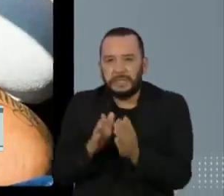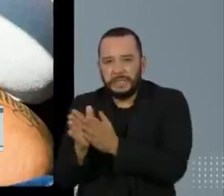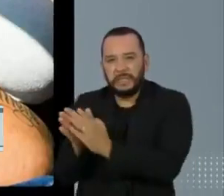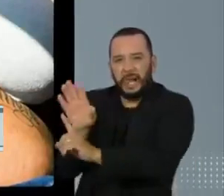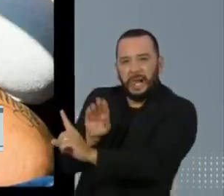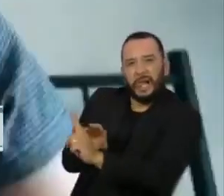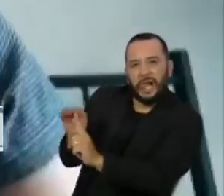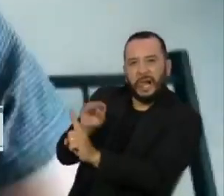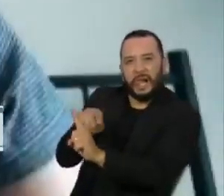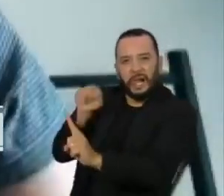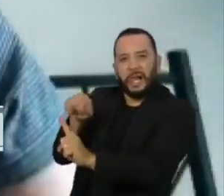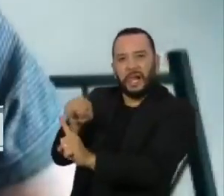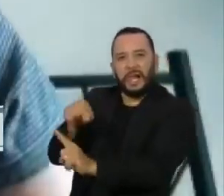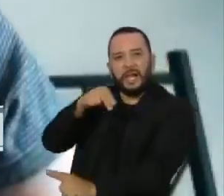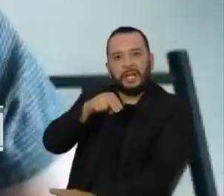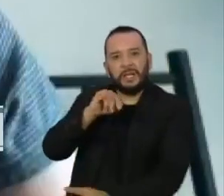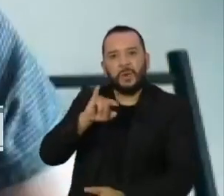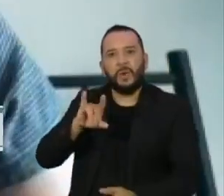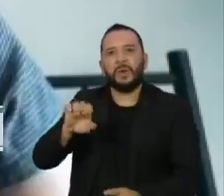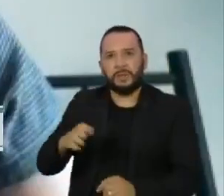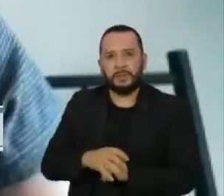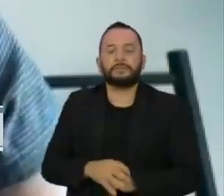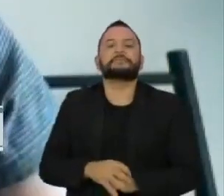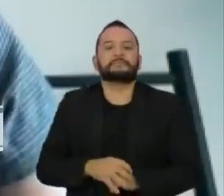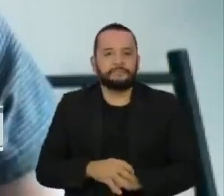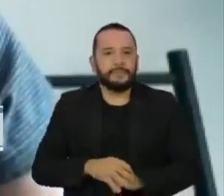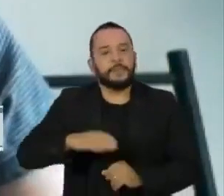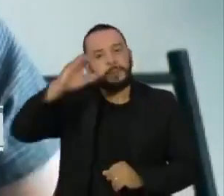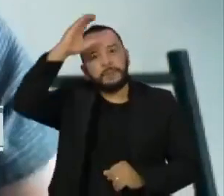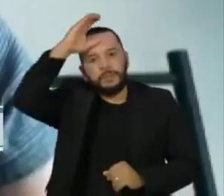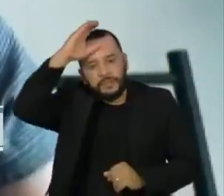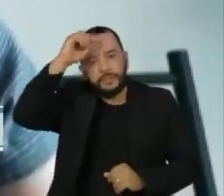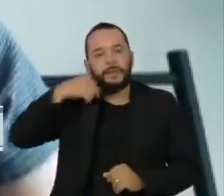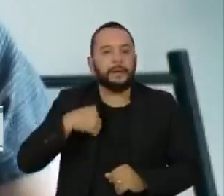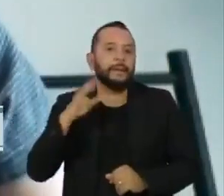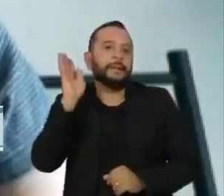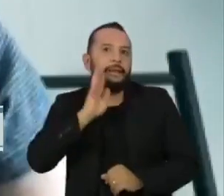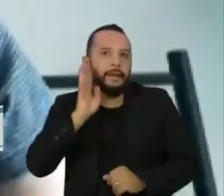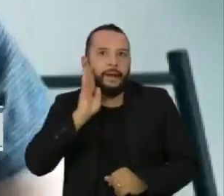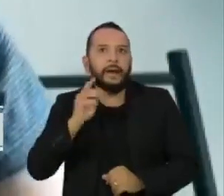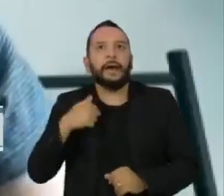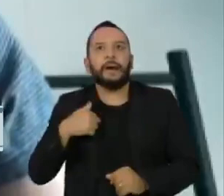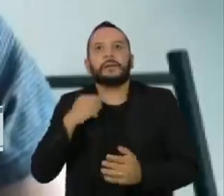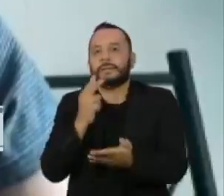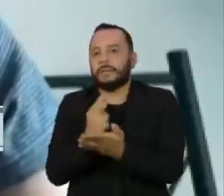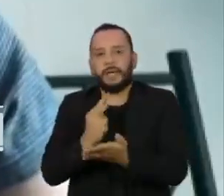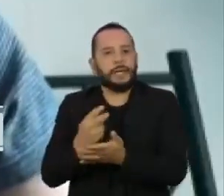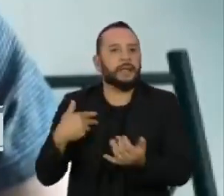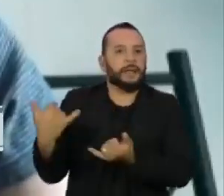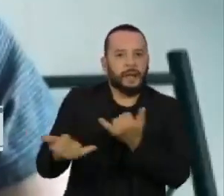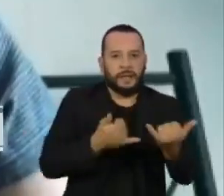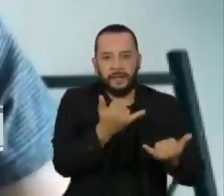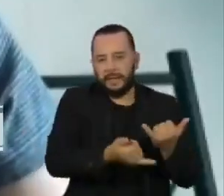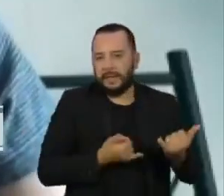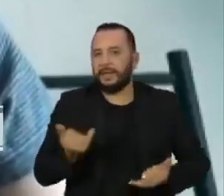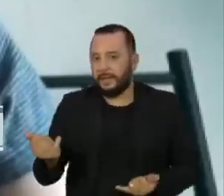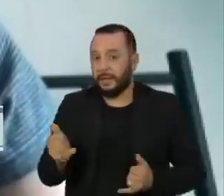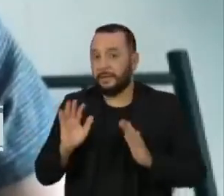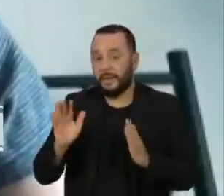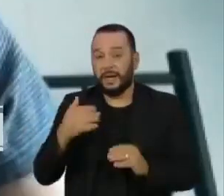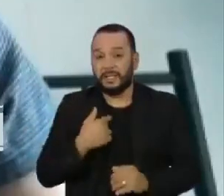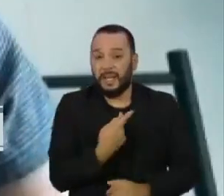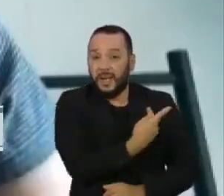pequena Nicole. O meu tio era uma pessoa legal, era uma pessoa legal com as crianças, era o tio de brincadeiras. Mas em momentos que a gente estava